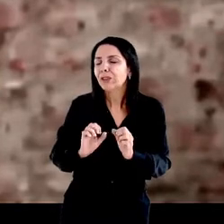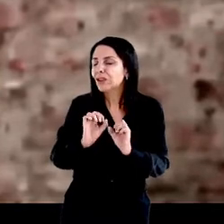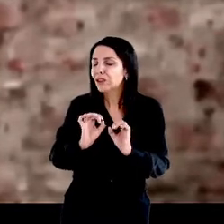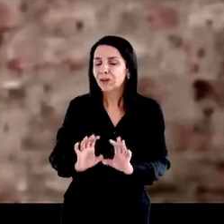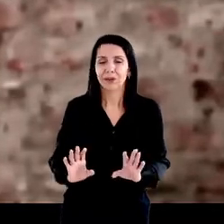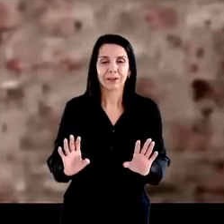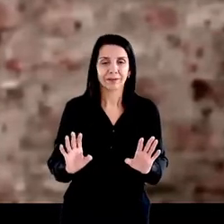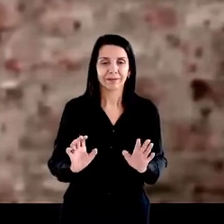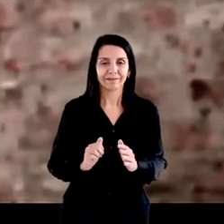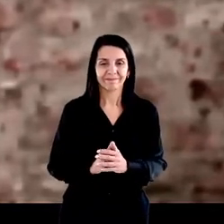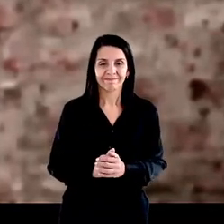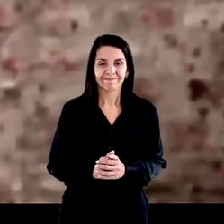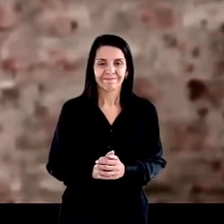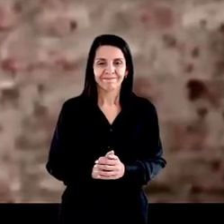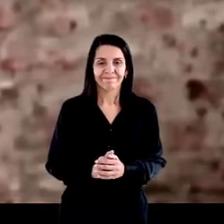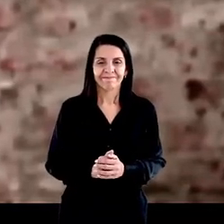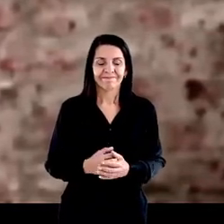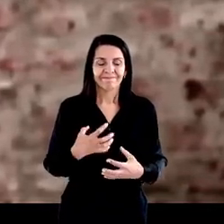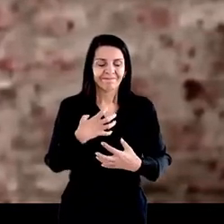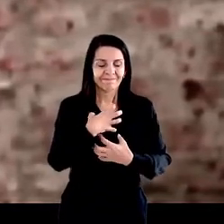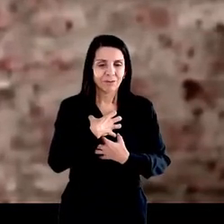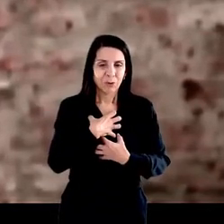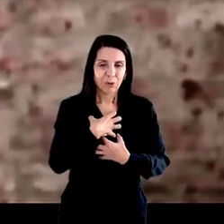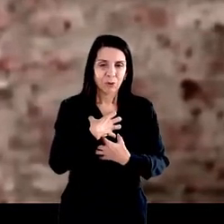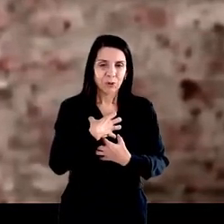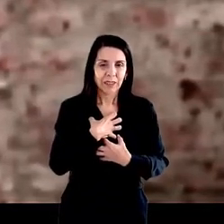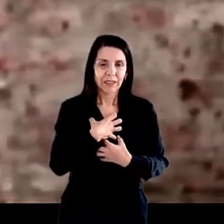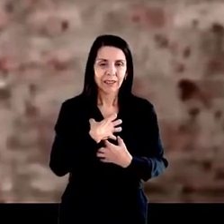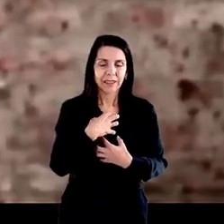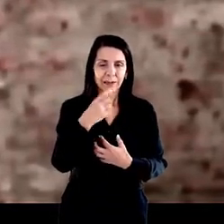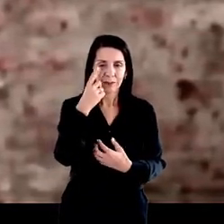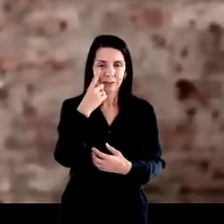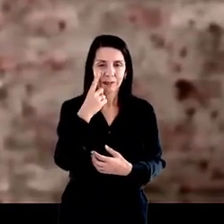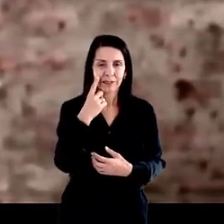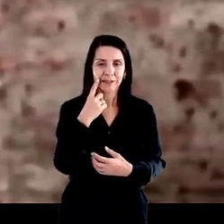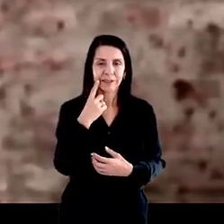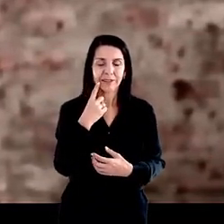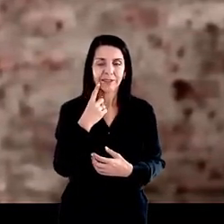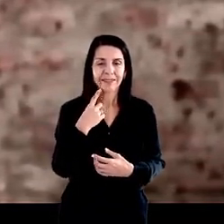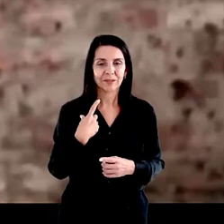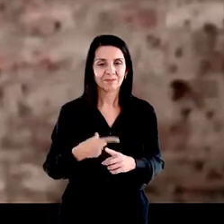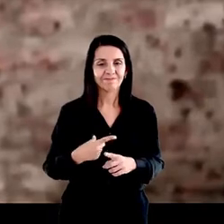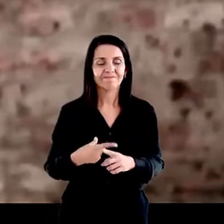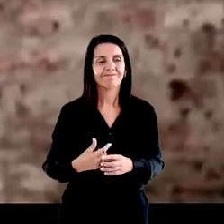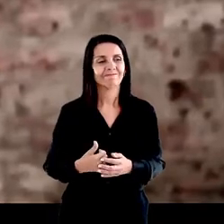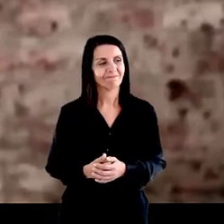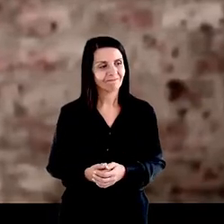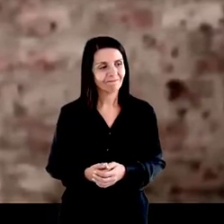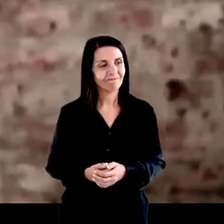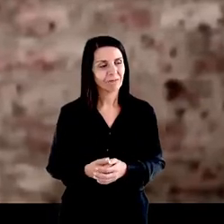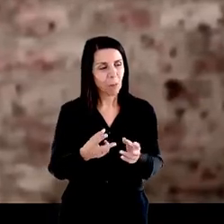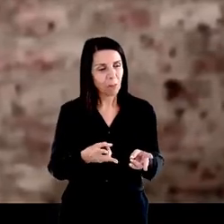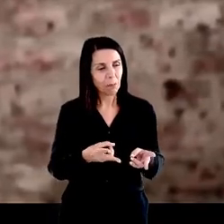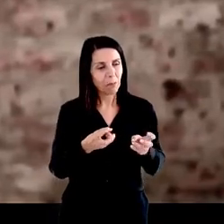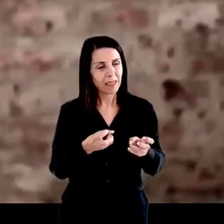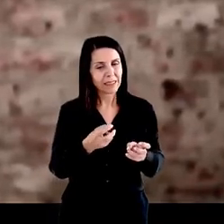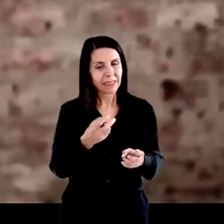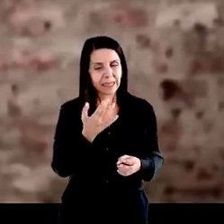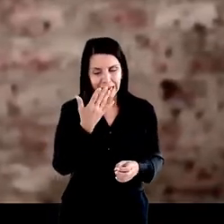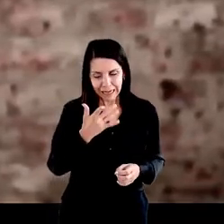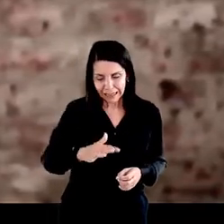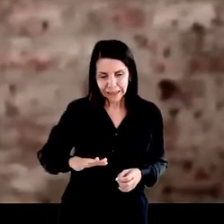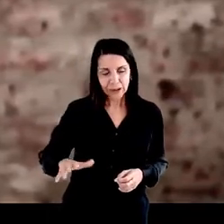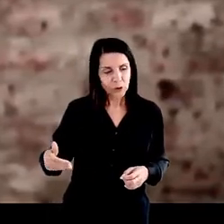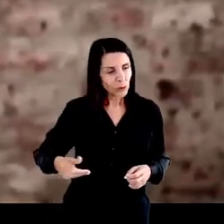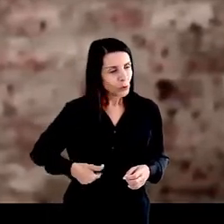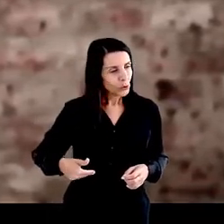E aquilo, tipo, que desceu, tá ligado? A lágrima na hora. Porque realmente dava para ver que a criança estava com fome, a barriga estava funda.